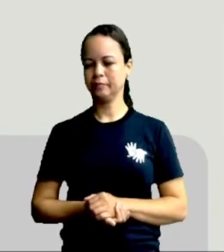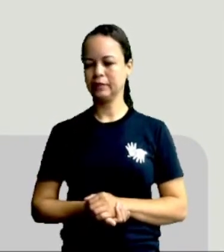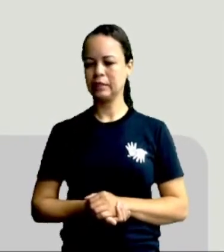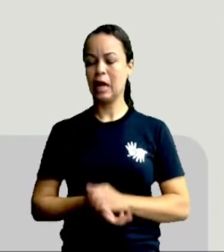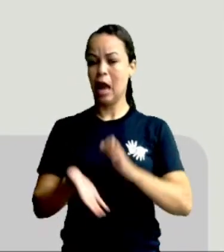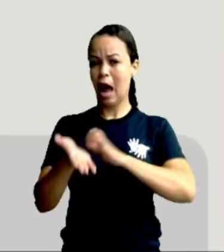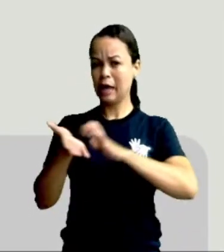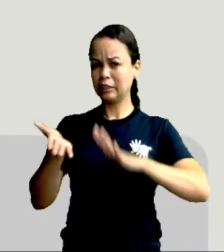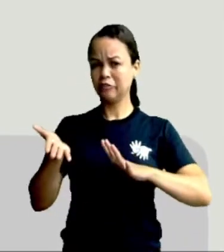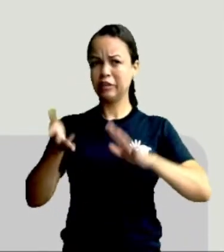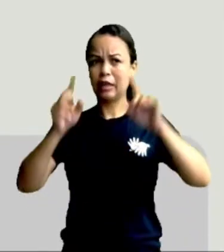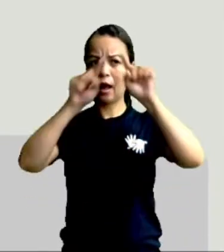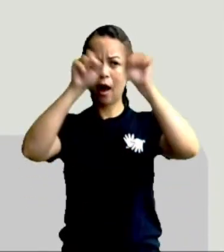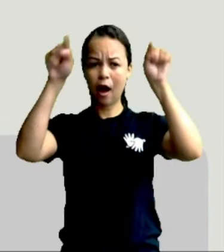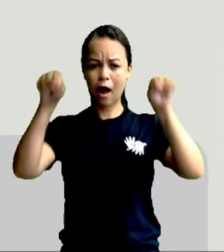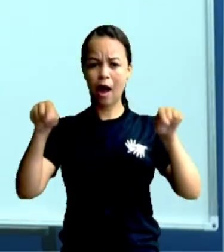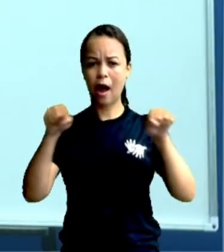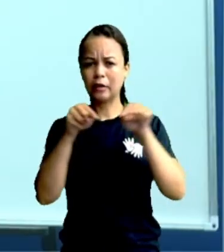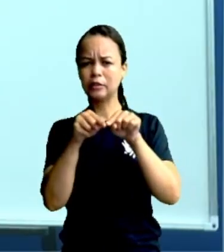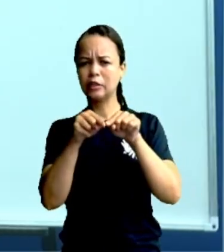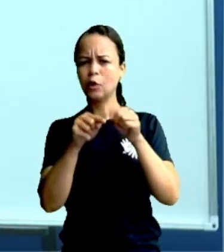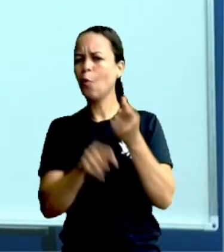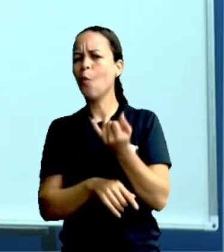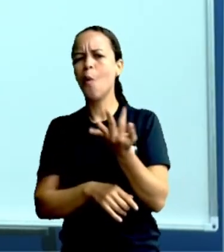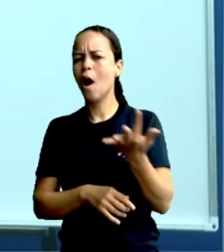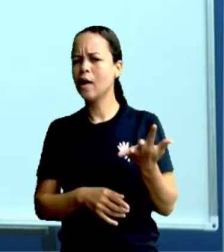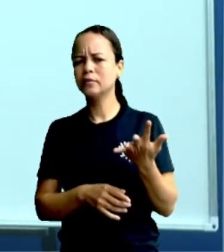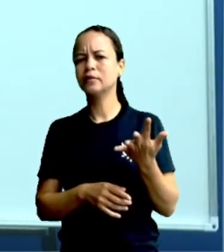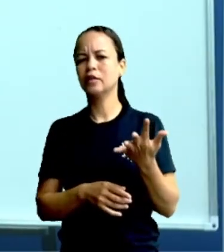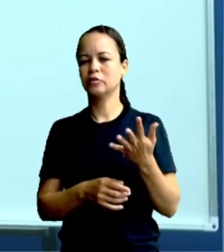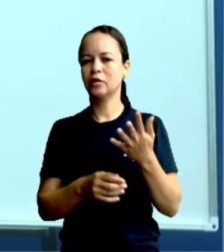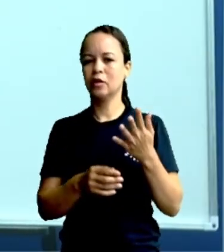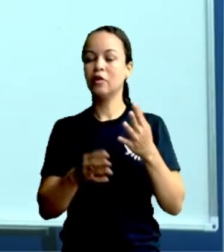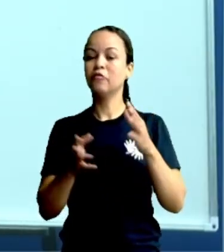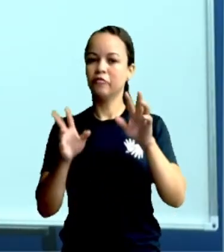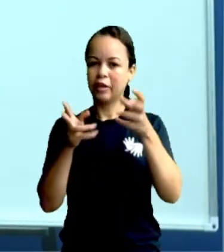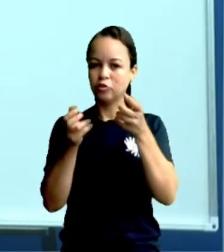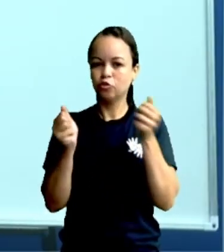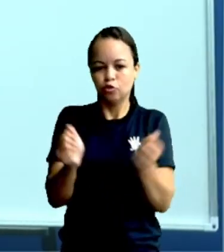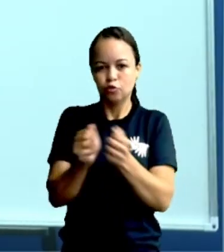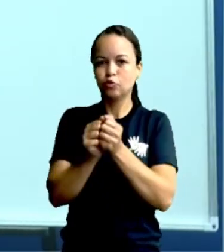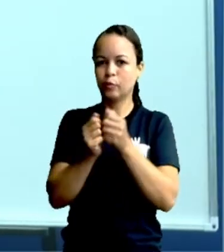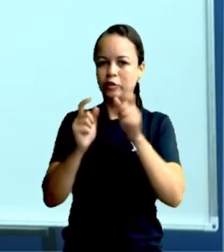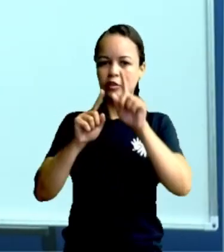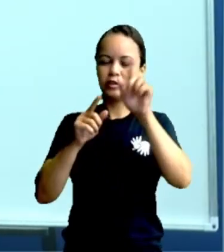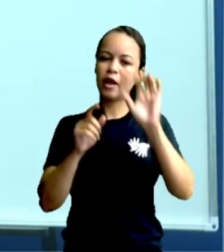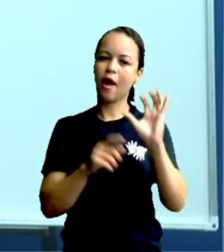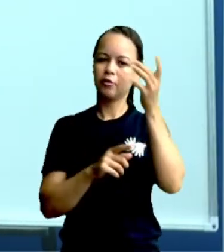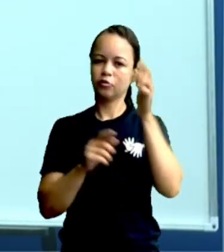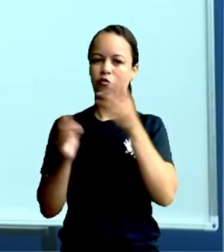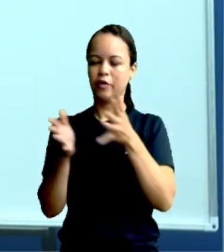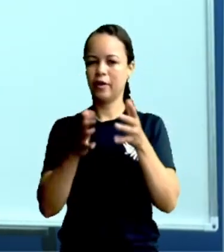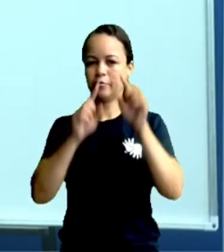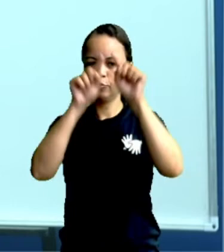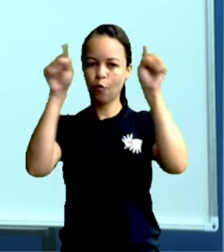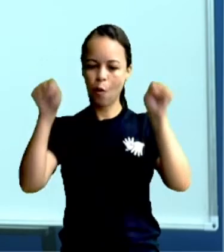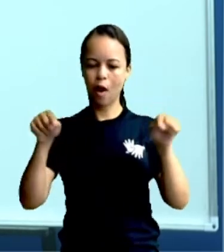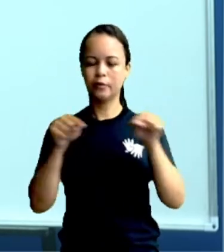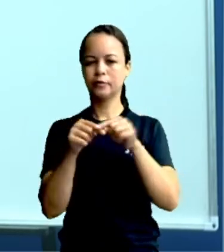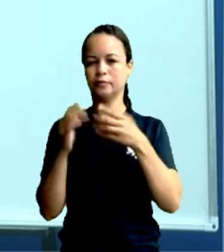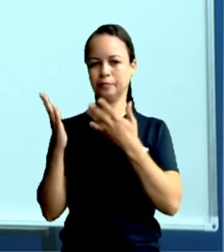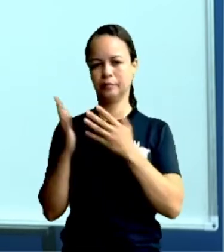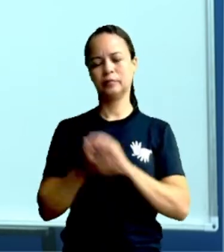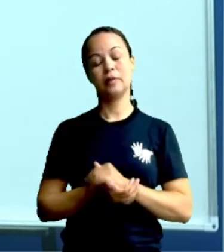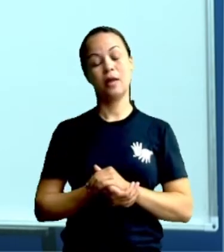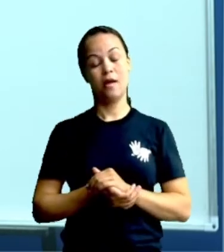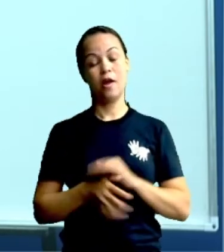há no quadro? Vem aqui comigo no quadro para a gente resolver junto. Eu já sei, né, pelas